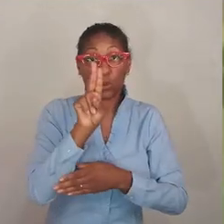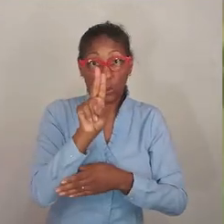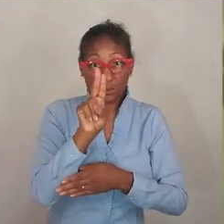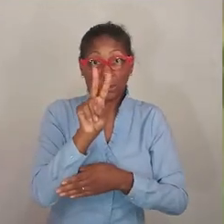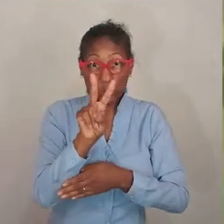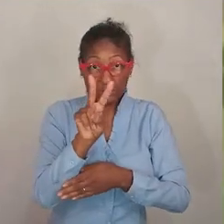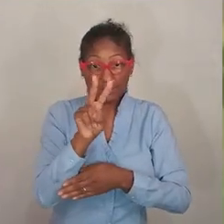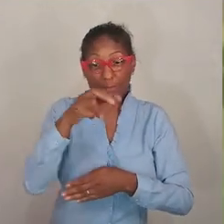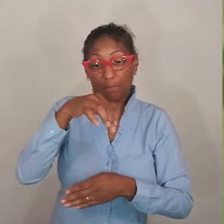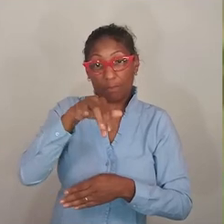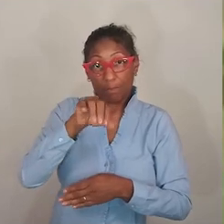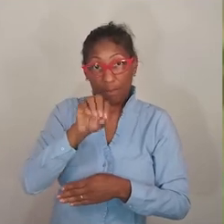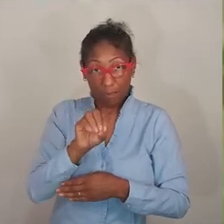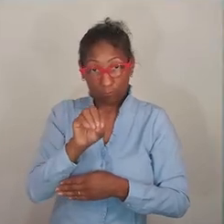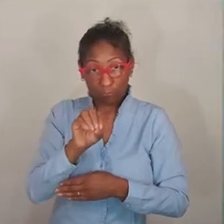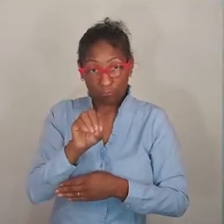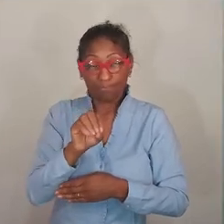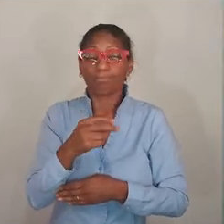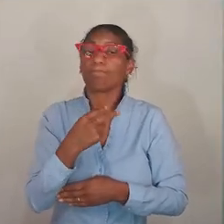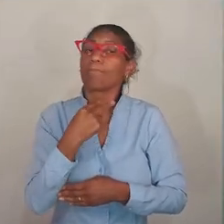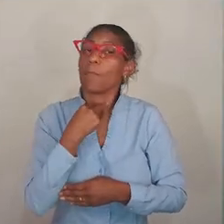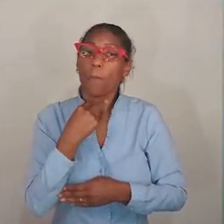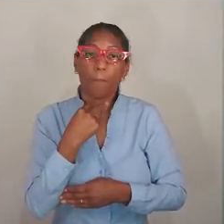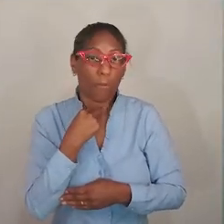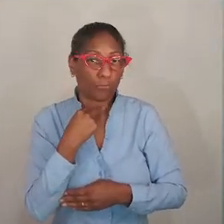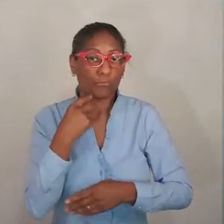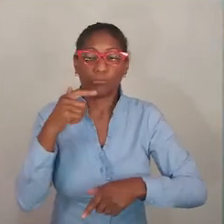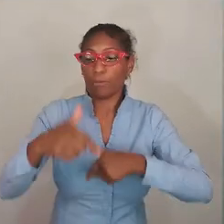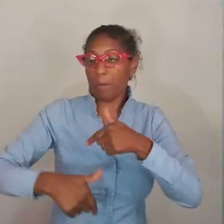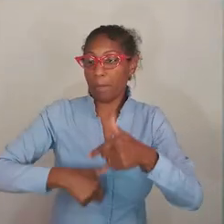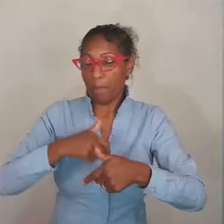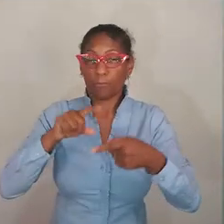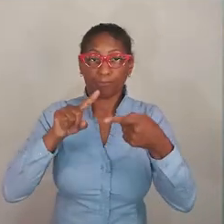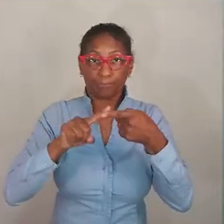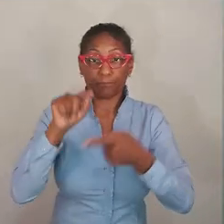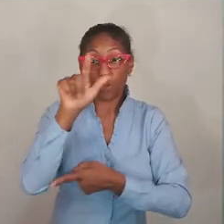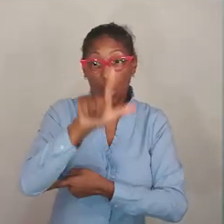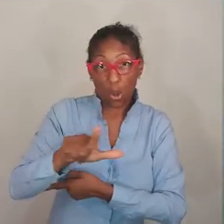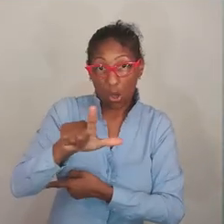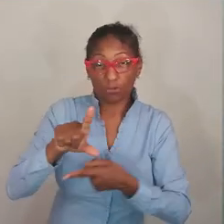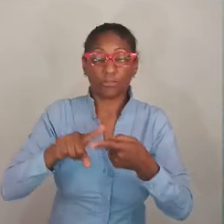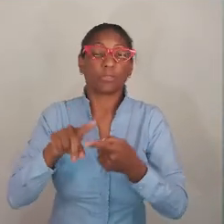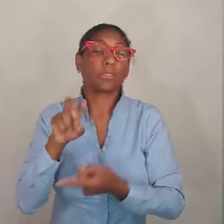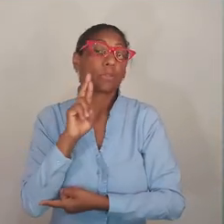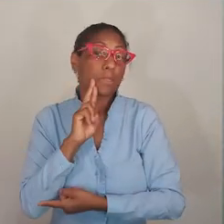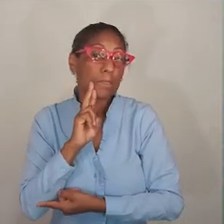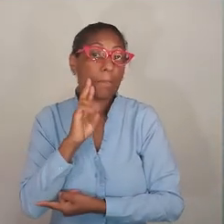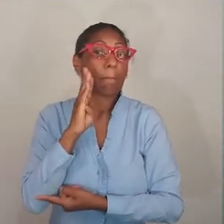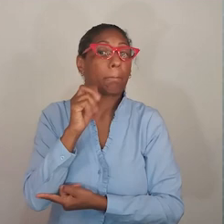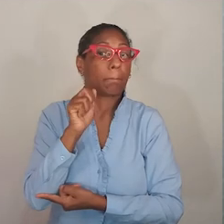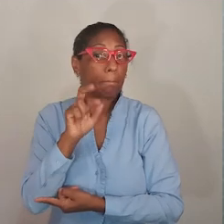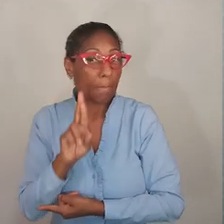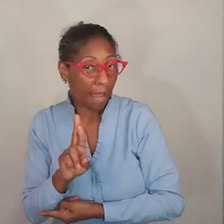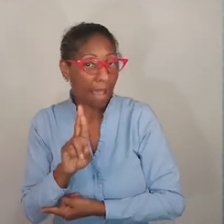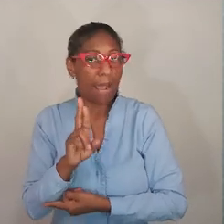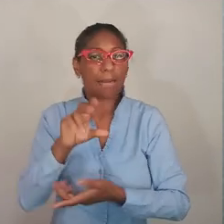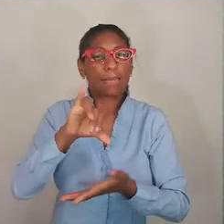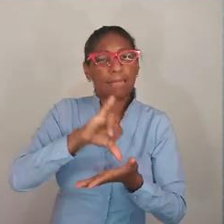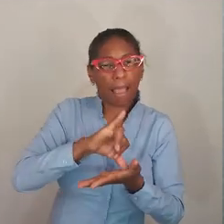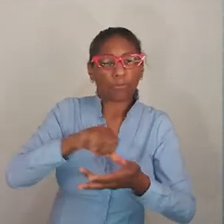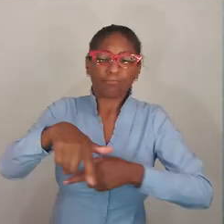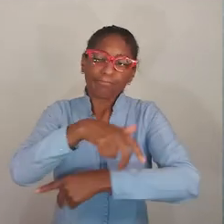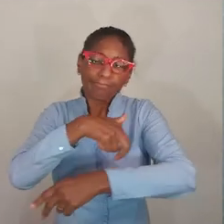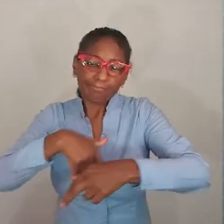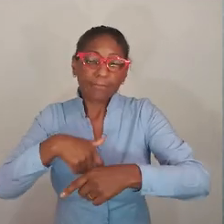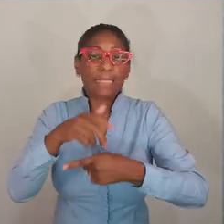Durante este horário, das 8 da noite até as 5 da manhã, não podem funcionar supermercados, lojas, restaurantes,